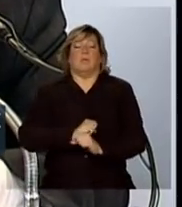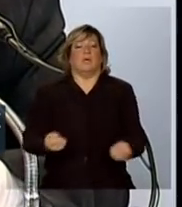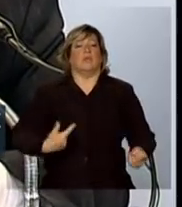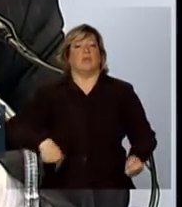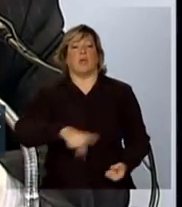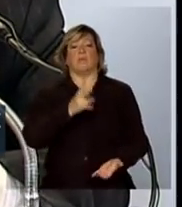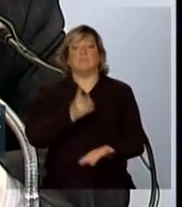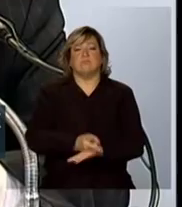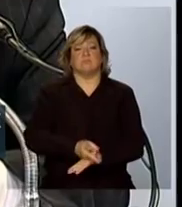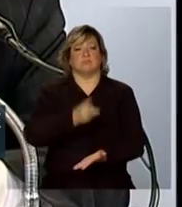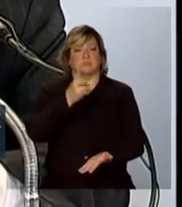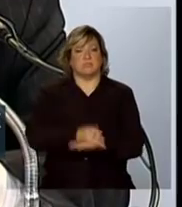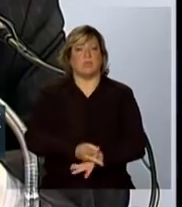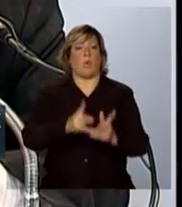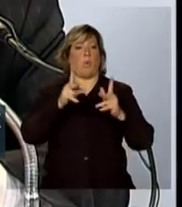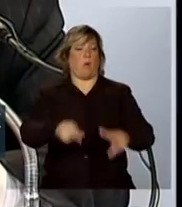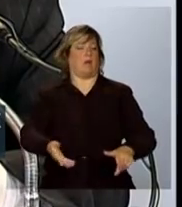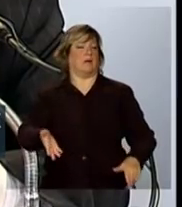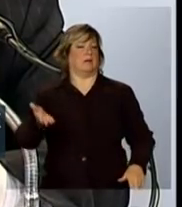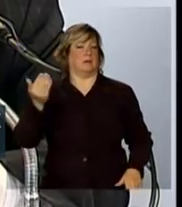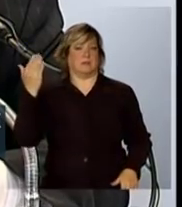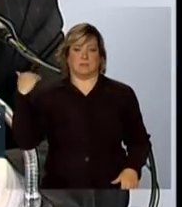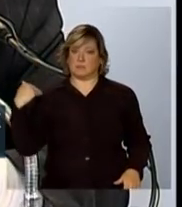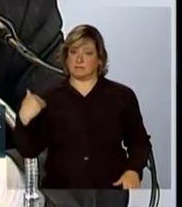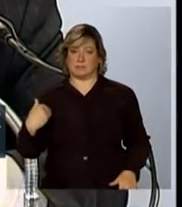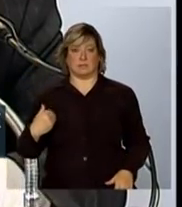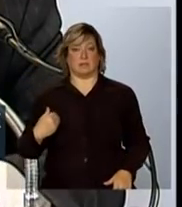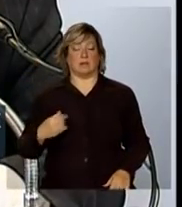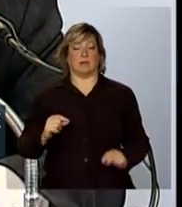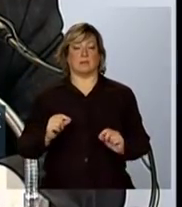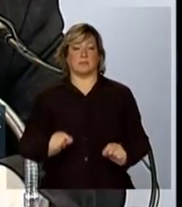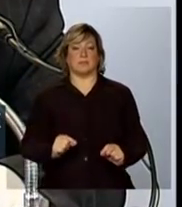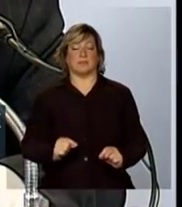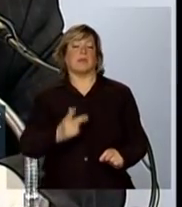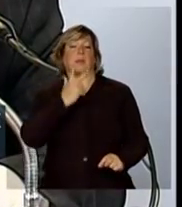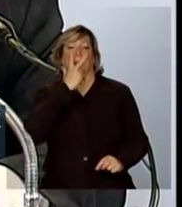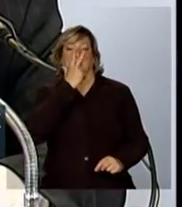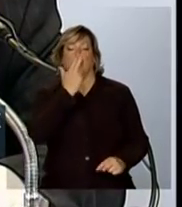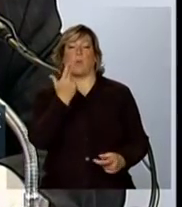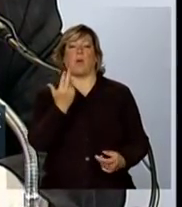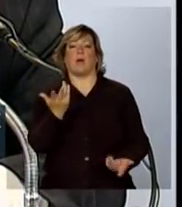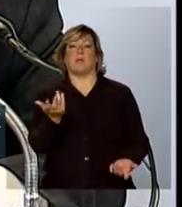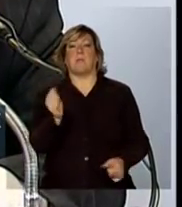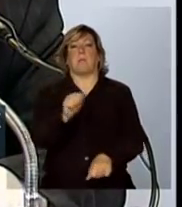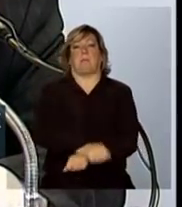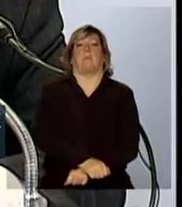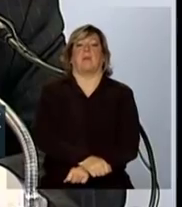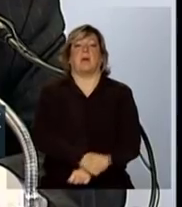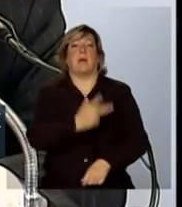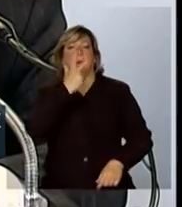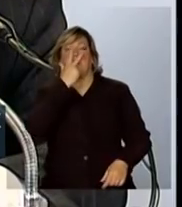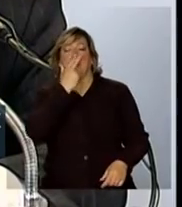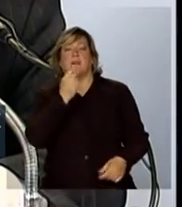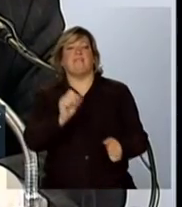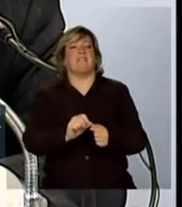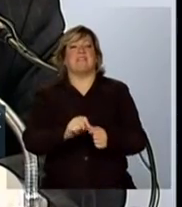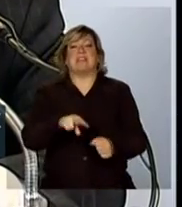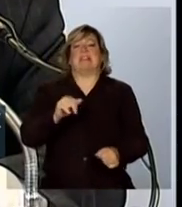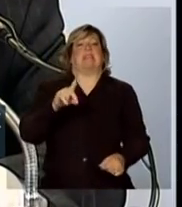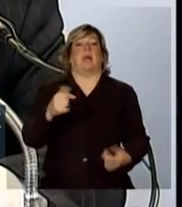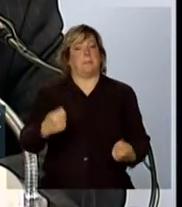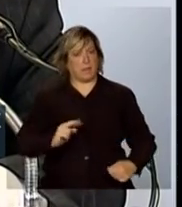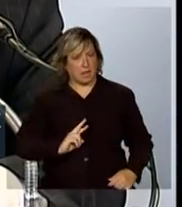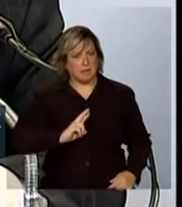situação em que nós estávamos de uma incapacidade quase que completa de dar uma